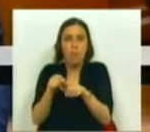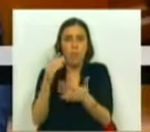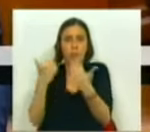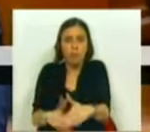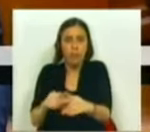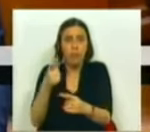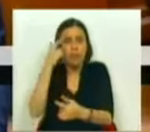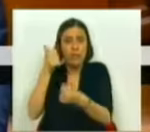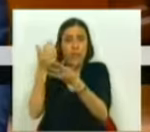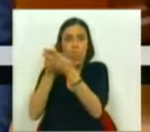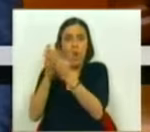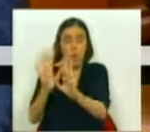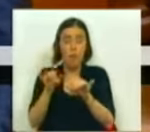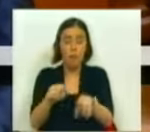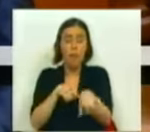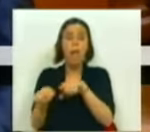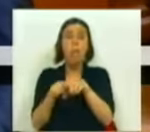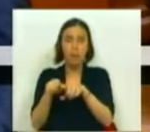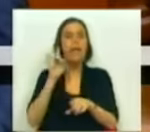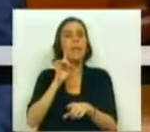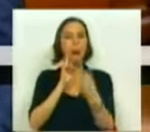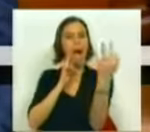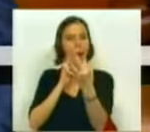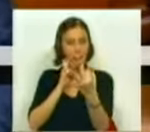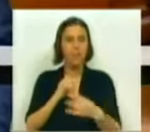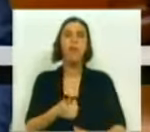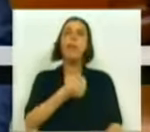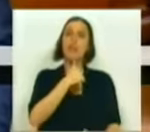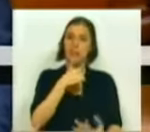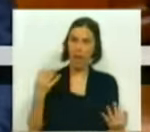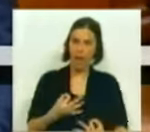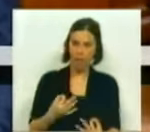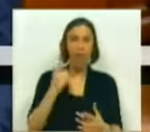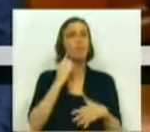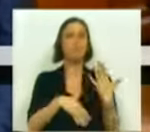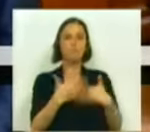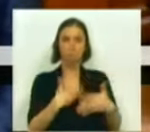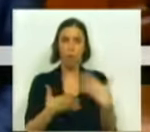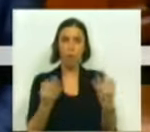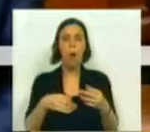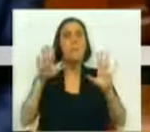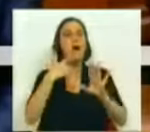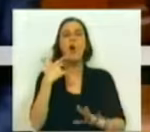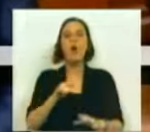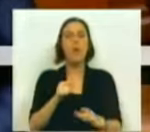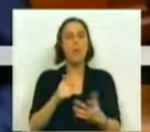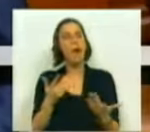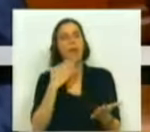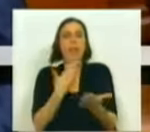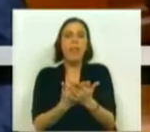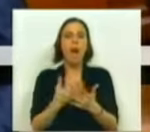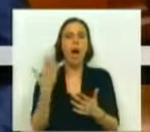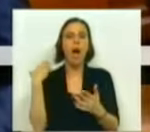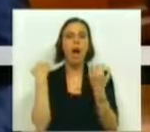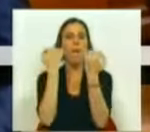de estrito penduro económico. Essas políticas são importantes, são decisivas e estão em curso, mas não podem prosperar